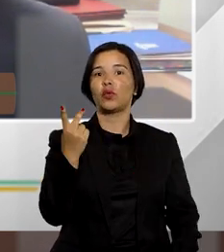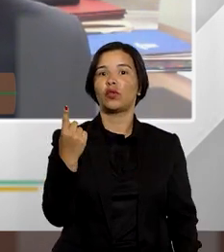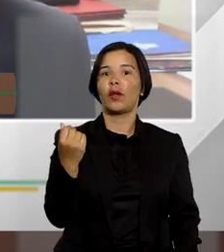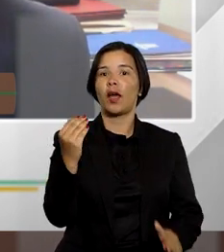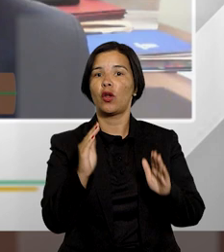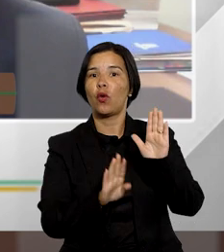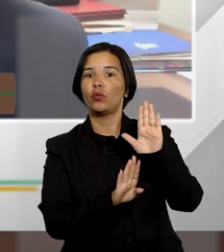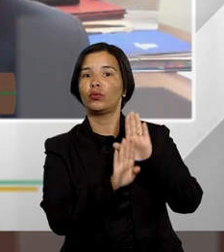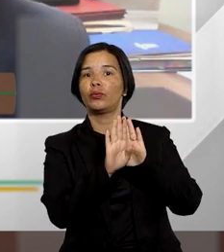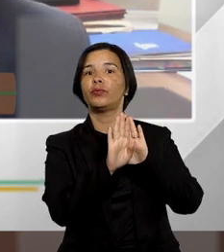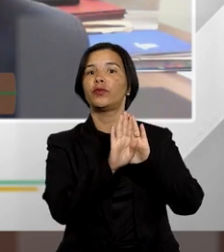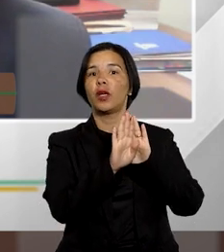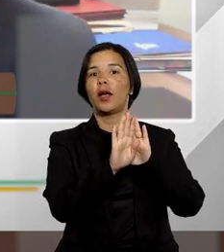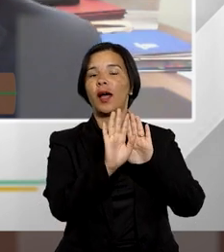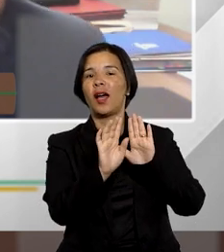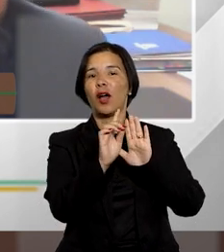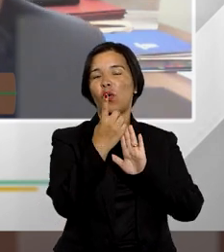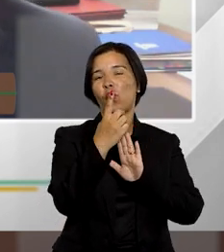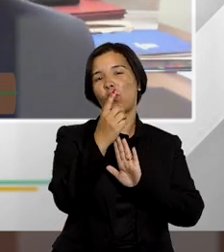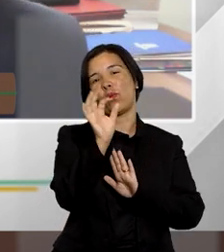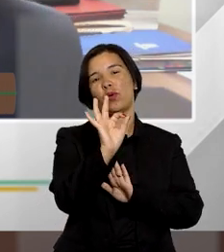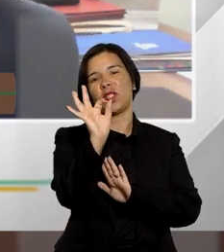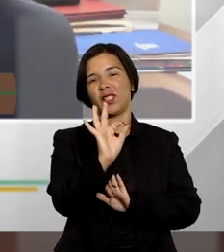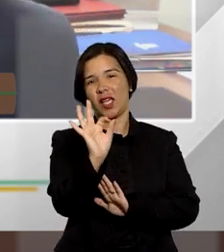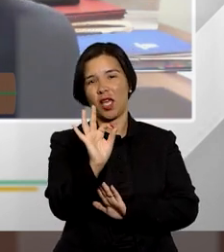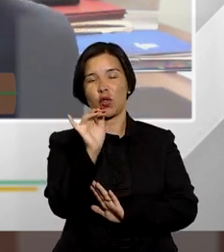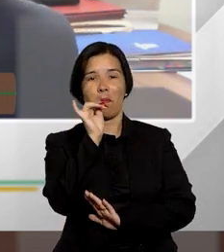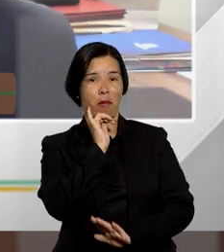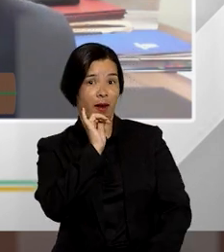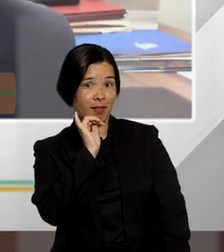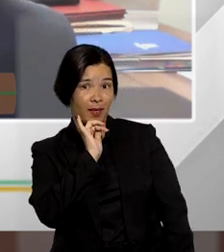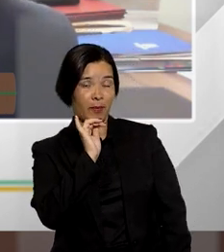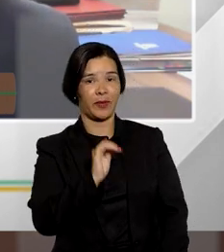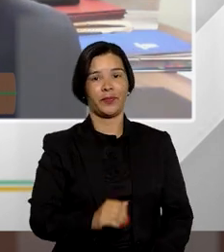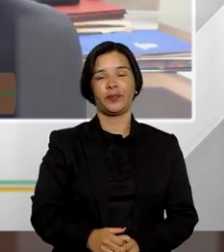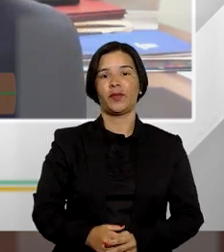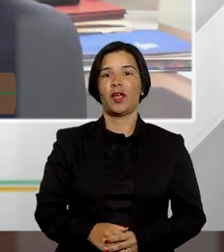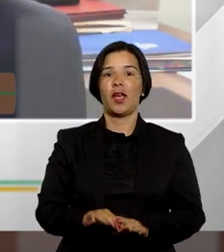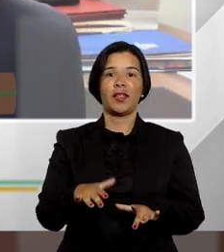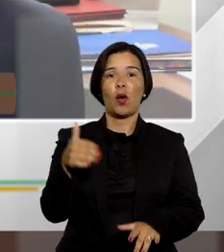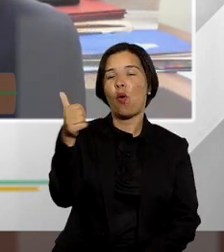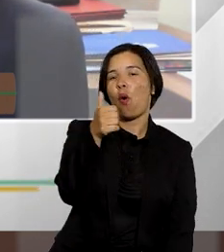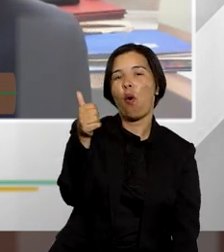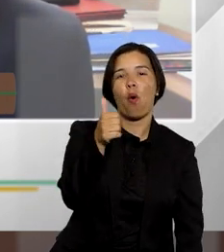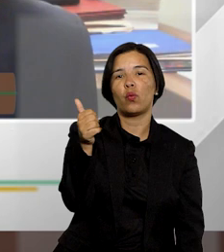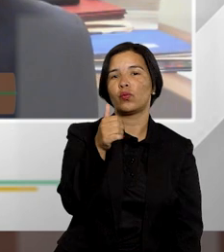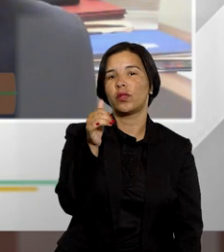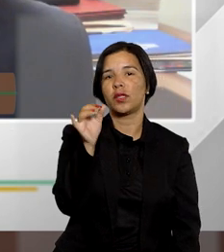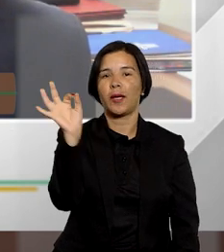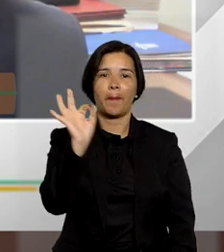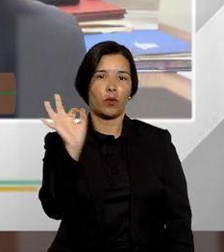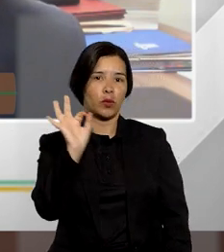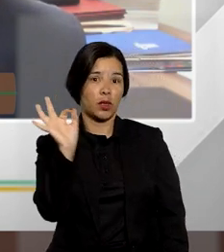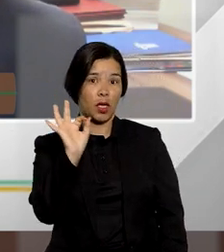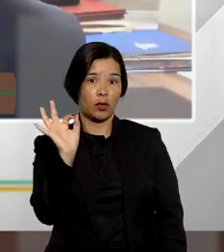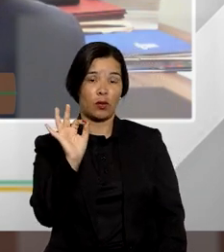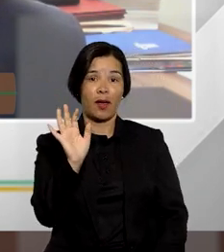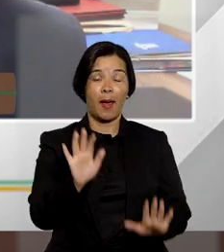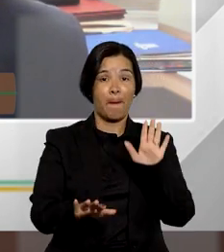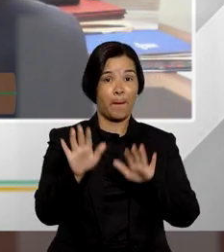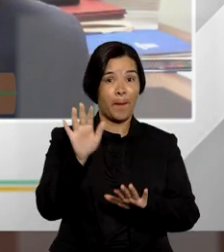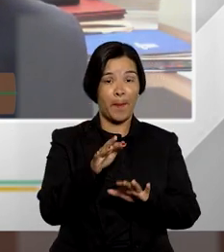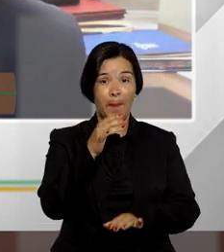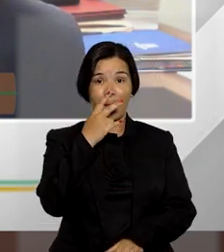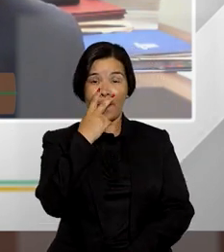majorados para em 1% por exemplo ou seja, em 11% em tese pode